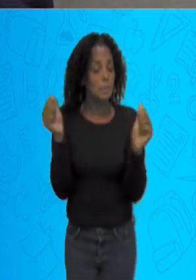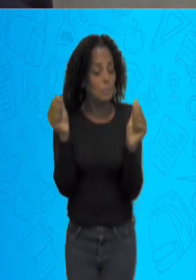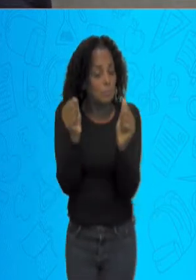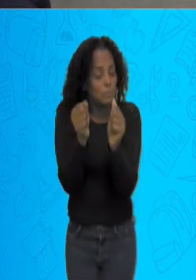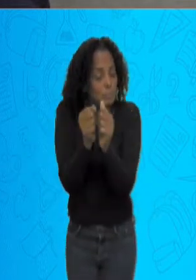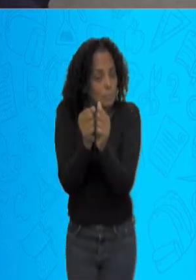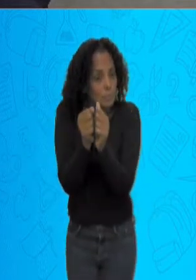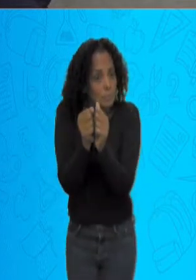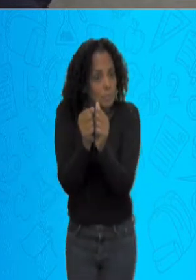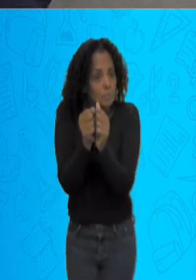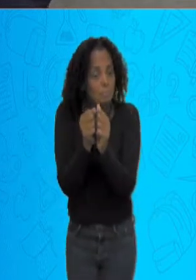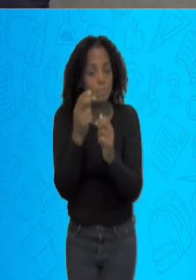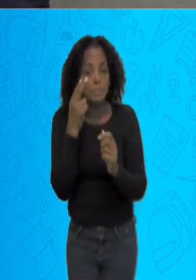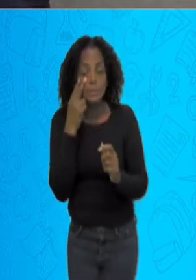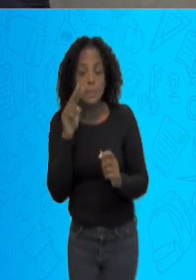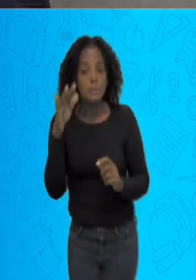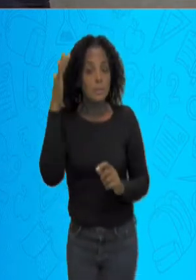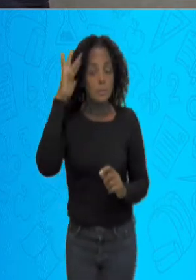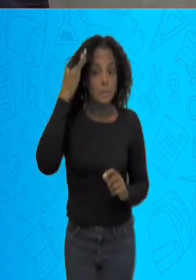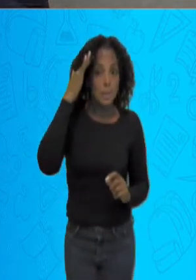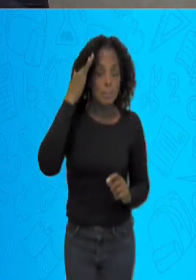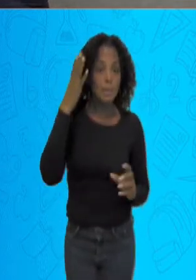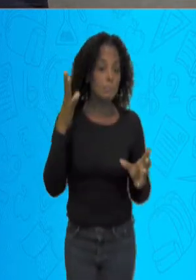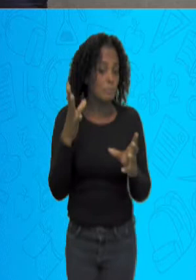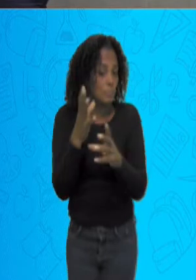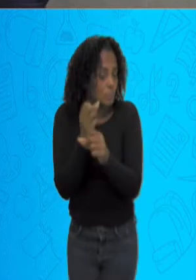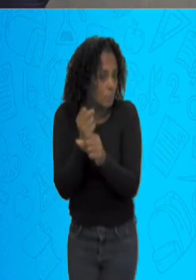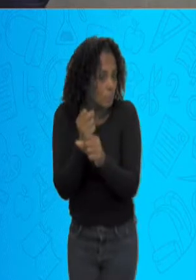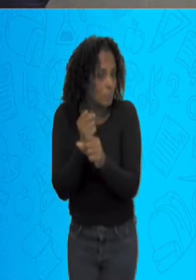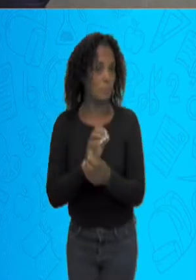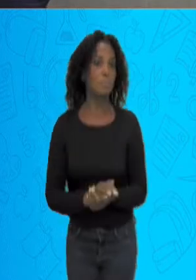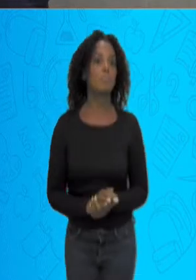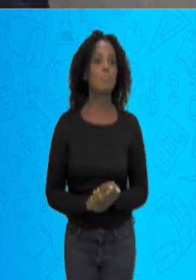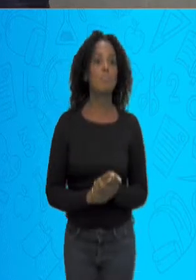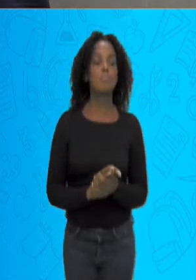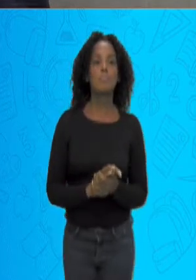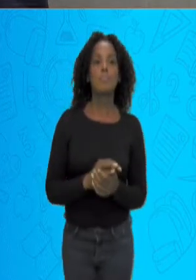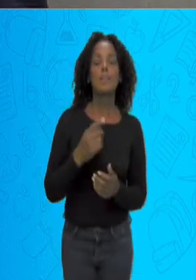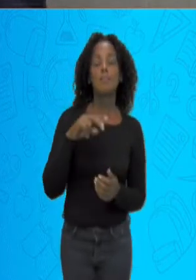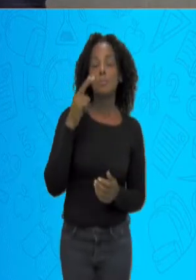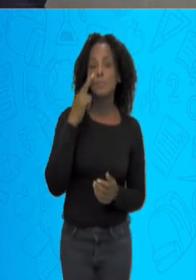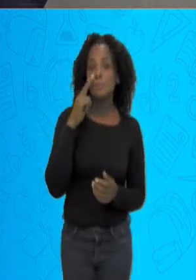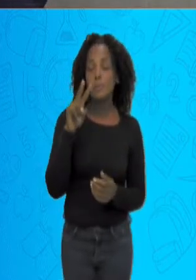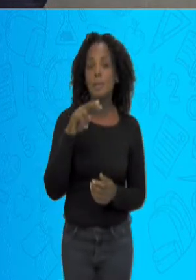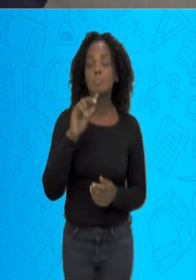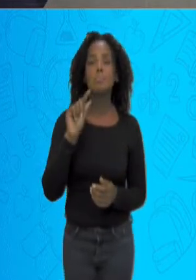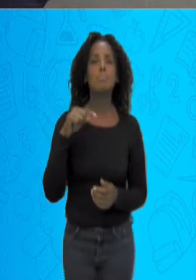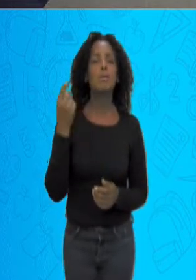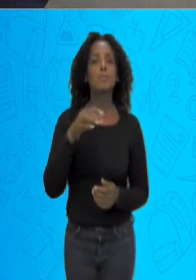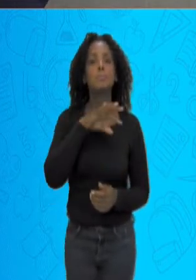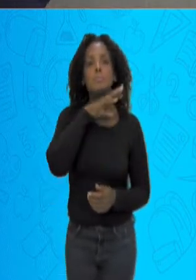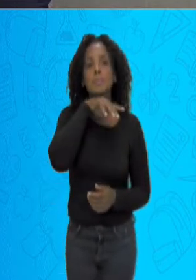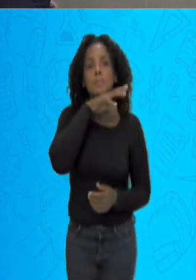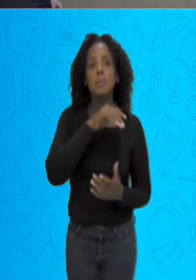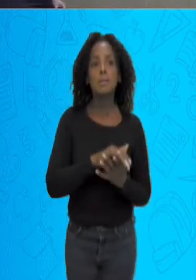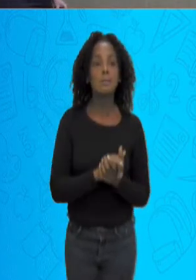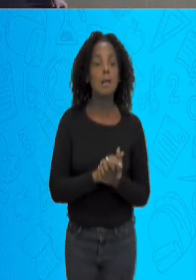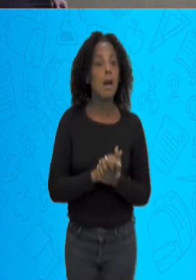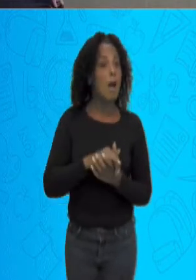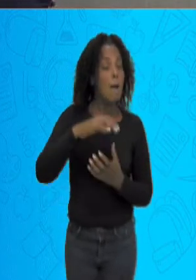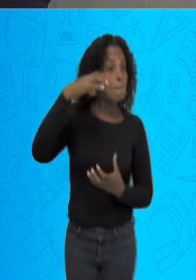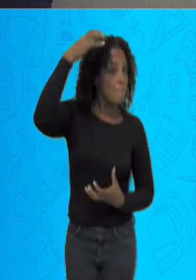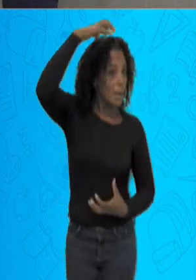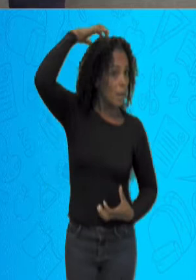juntando, para vocês saberem o total que vai dar. Vamos ver qual o próximo animal. Olha, um